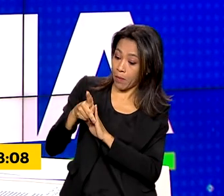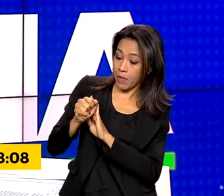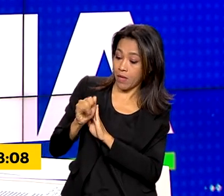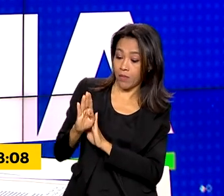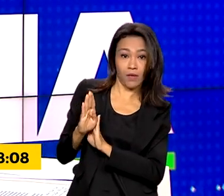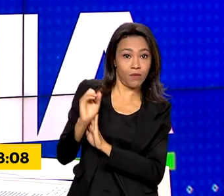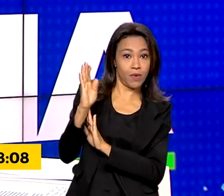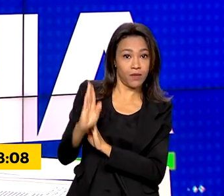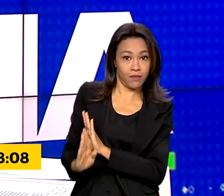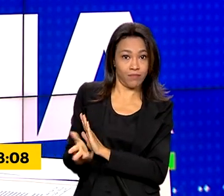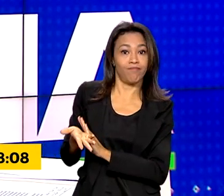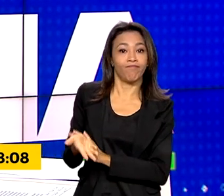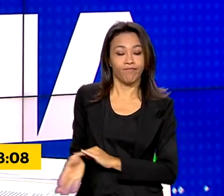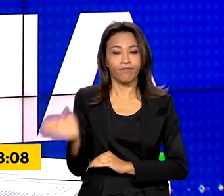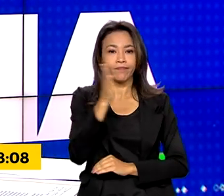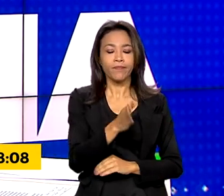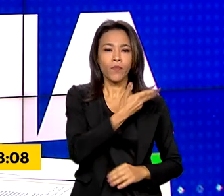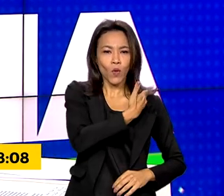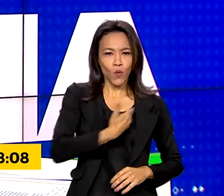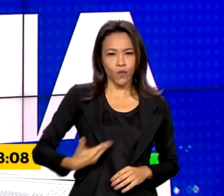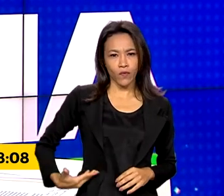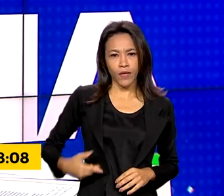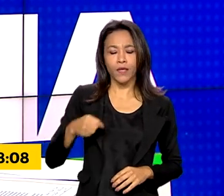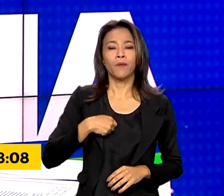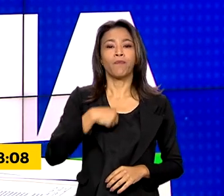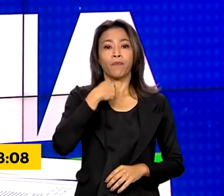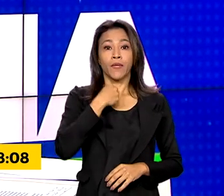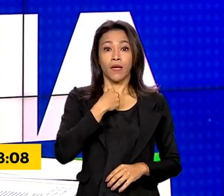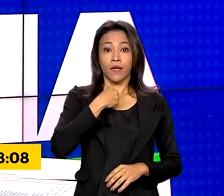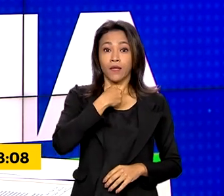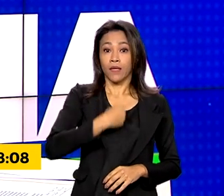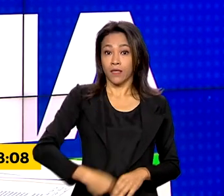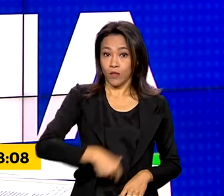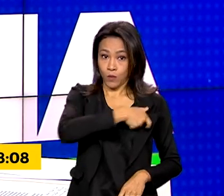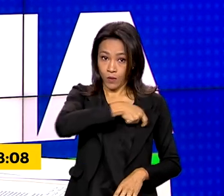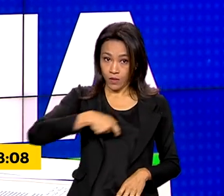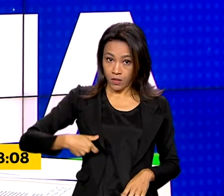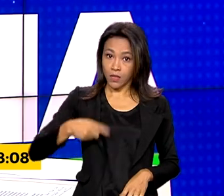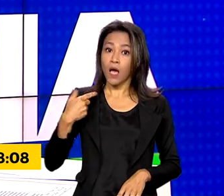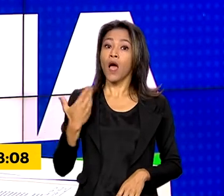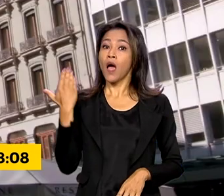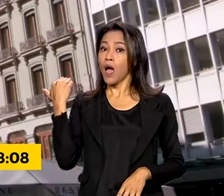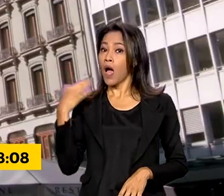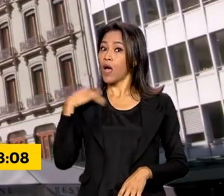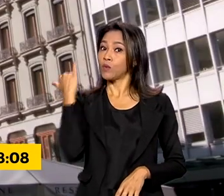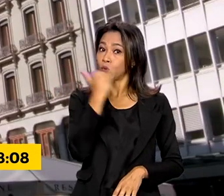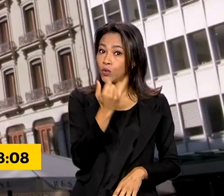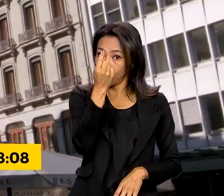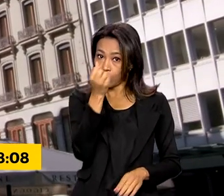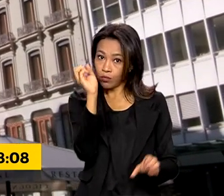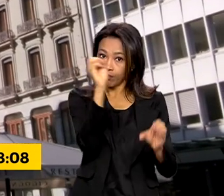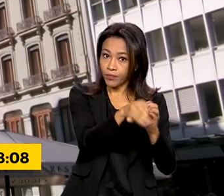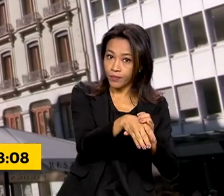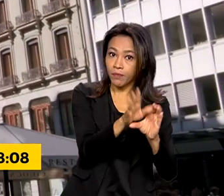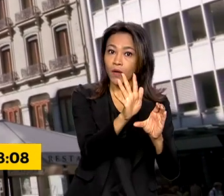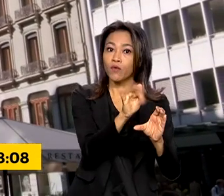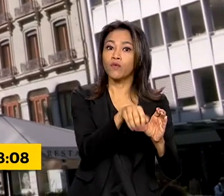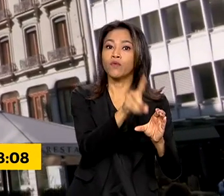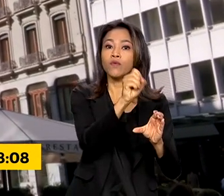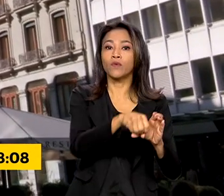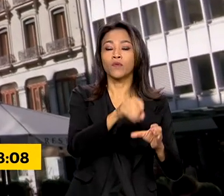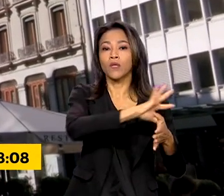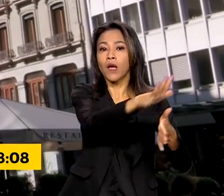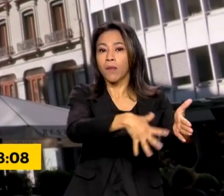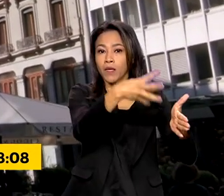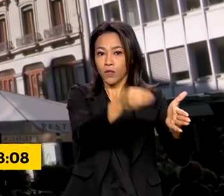O governo da Suíça anunciou doações para o Fundo Amazônia. A Suíça vai se